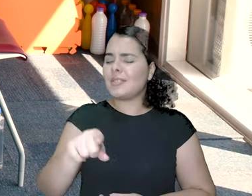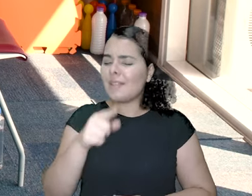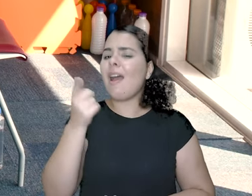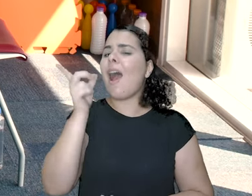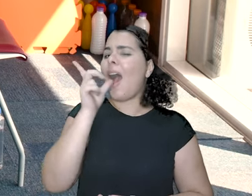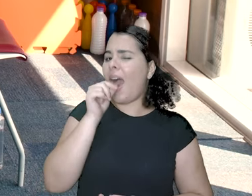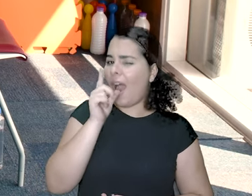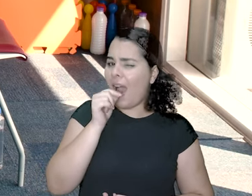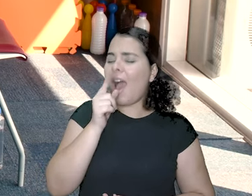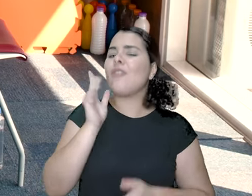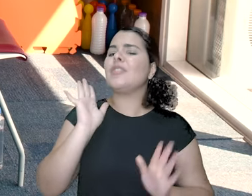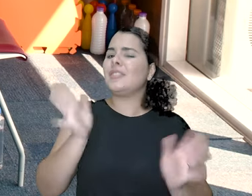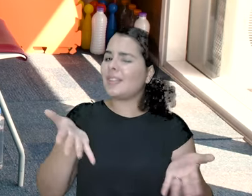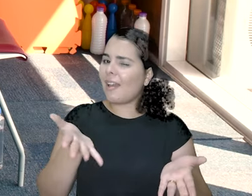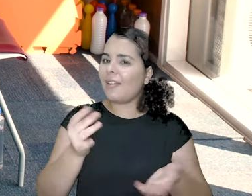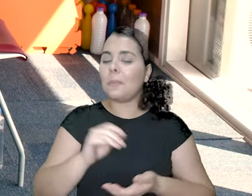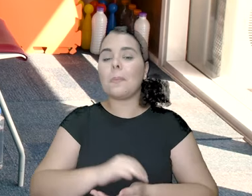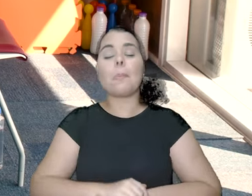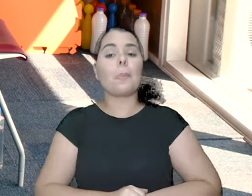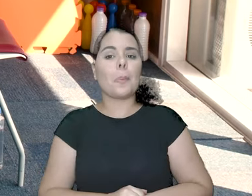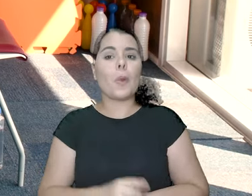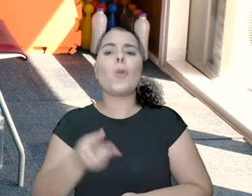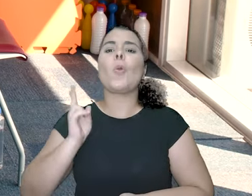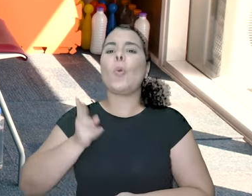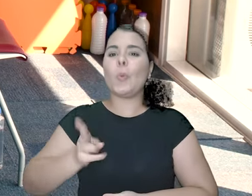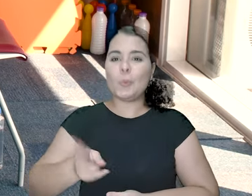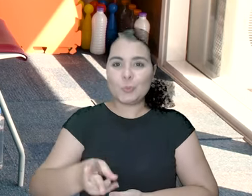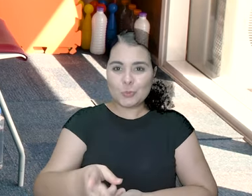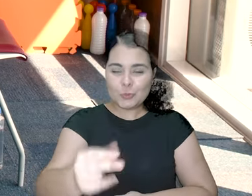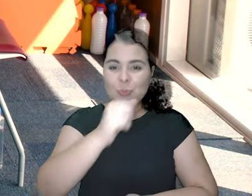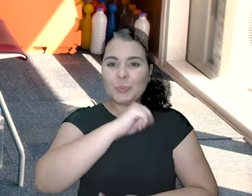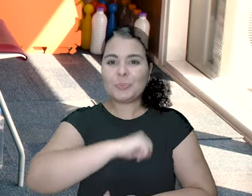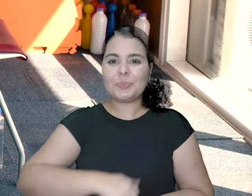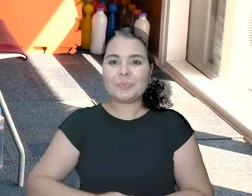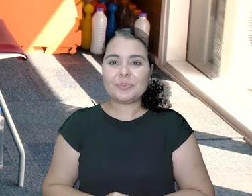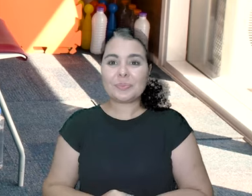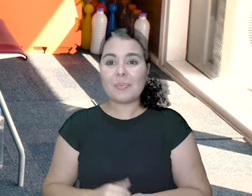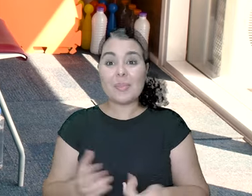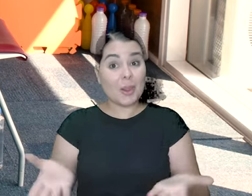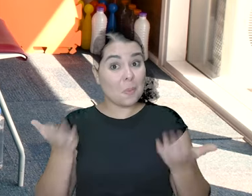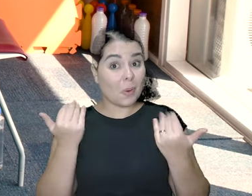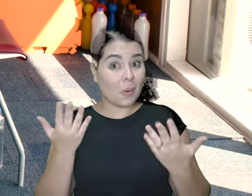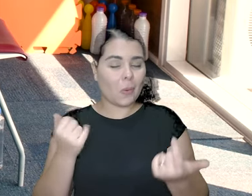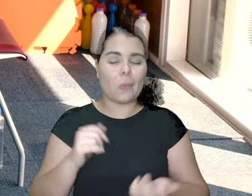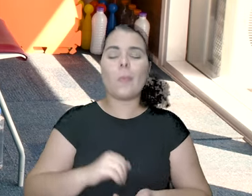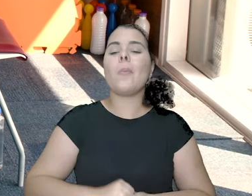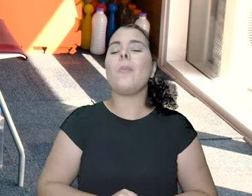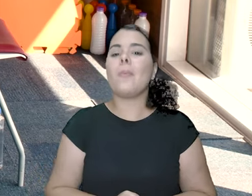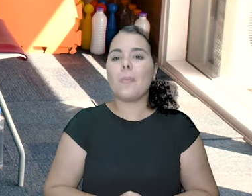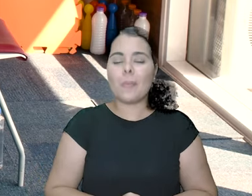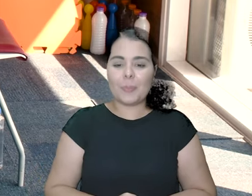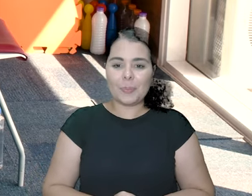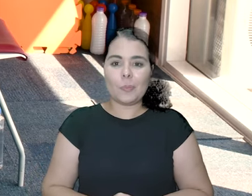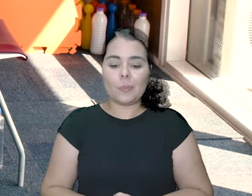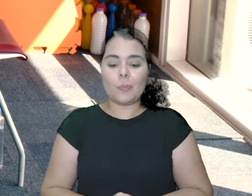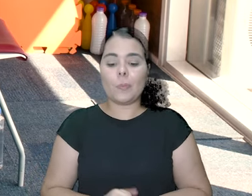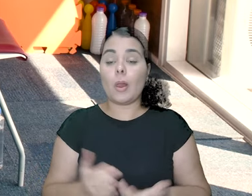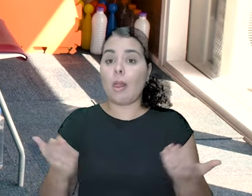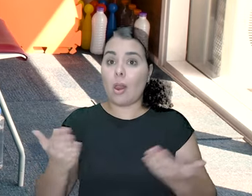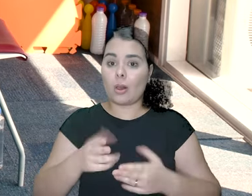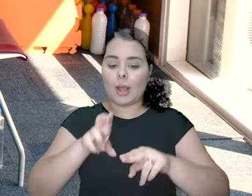daqui a pouco você vai beber a sua água. Continua. Continua. E bora, galera!